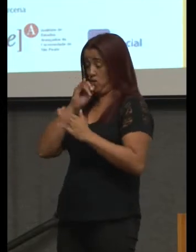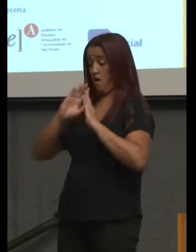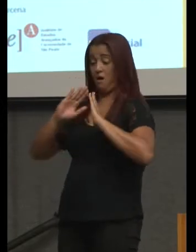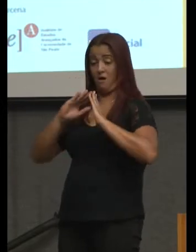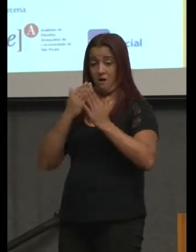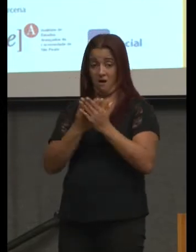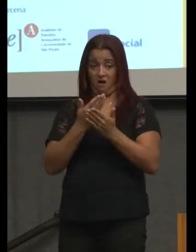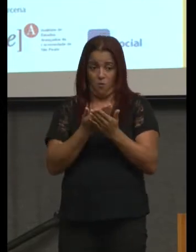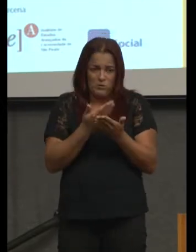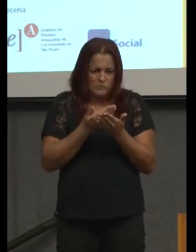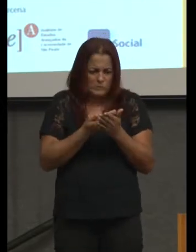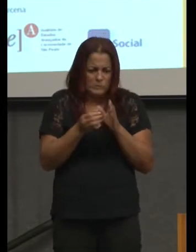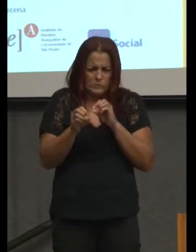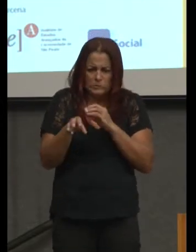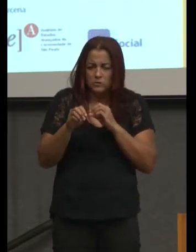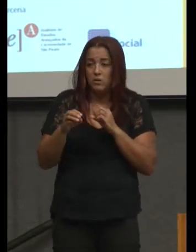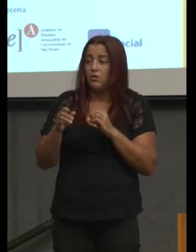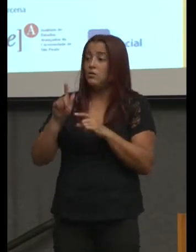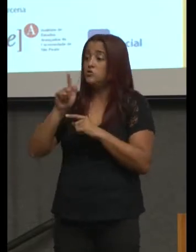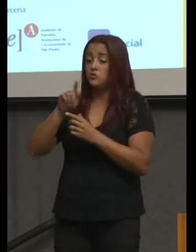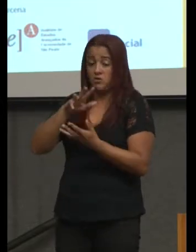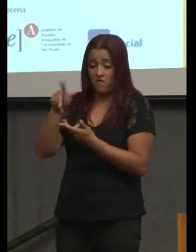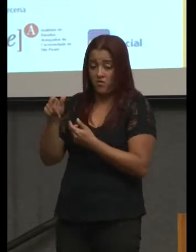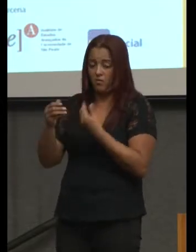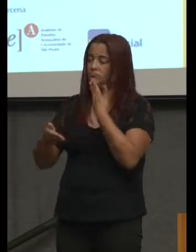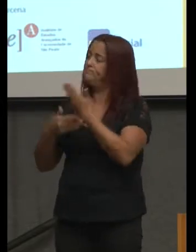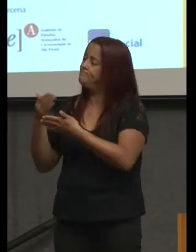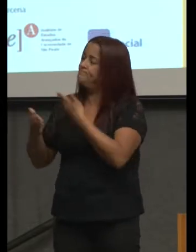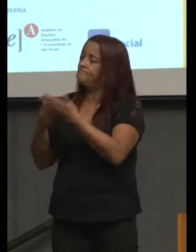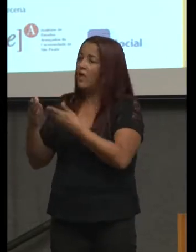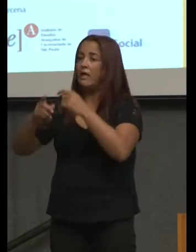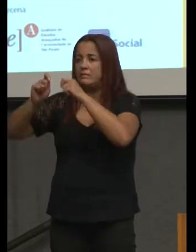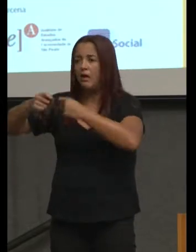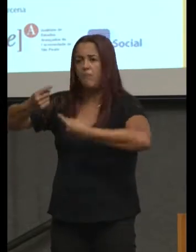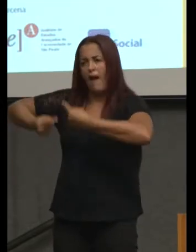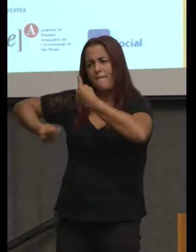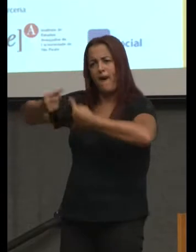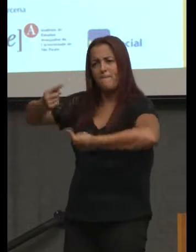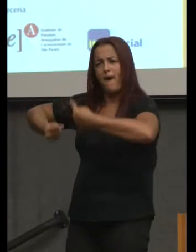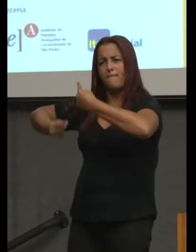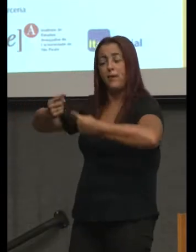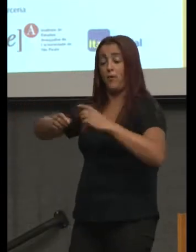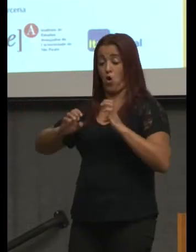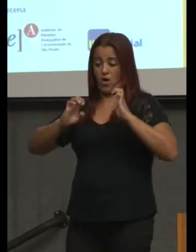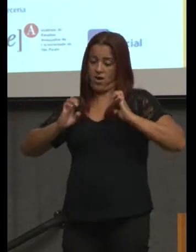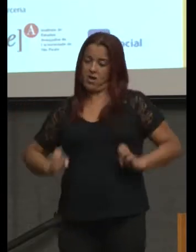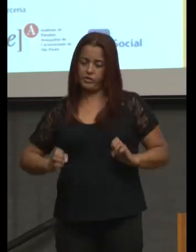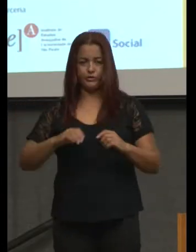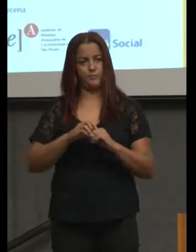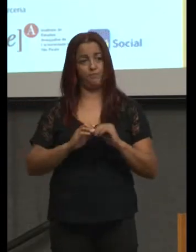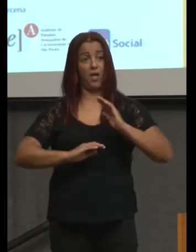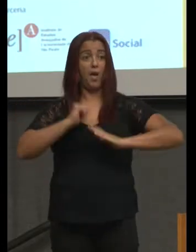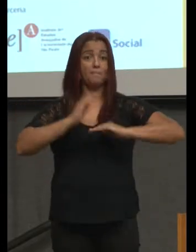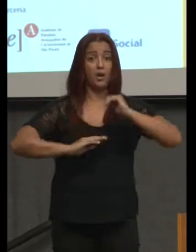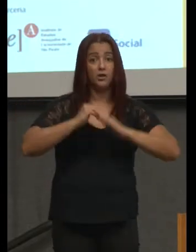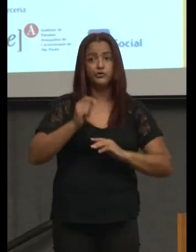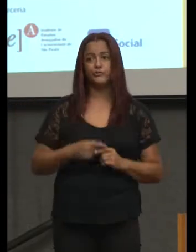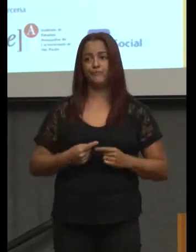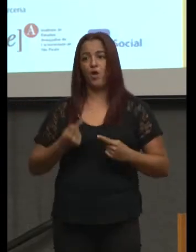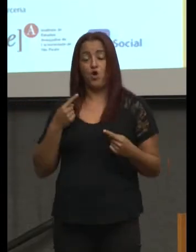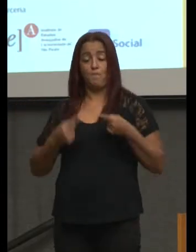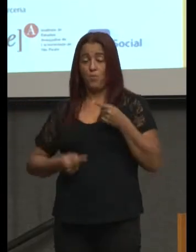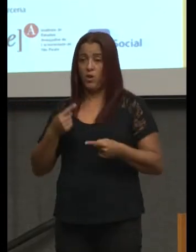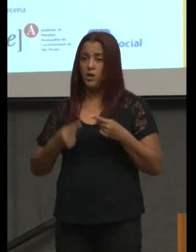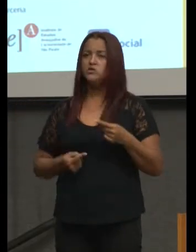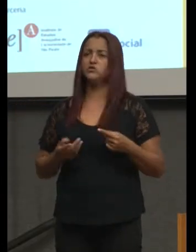ir fundo nas questões de natureza, ética, prática, política, dentro da aula de geografia. eu estou explorando